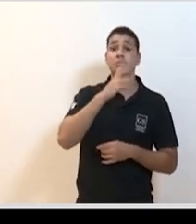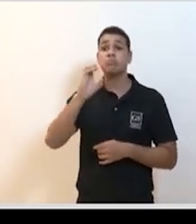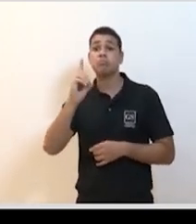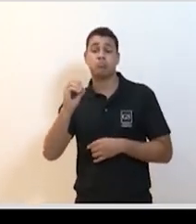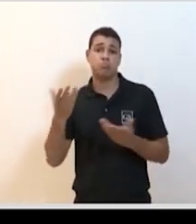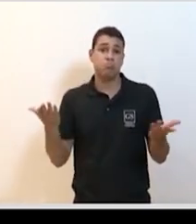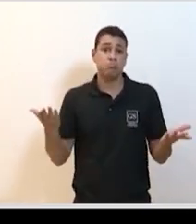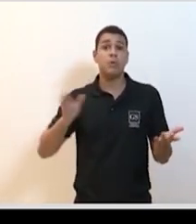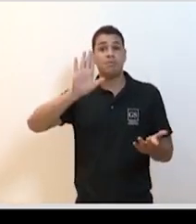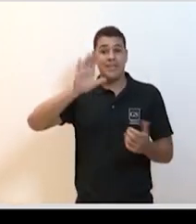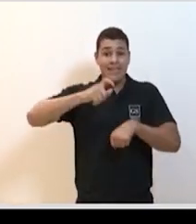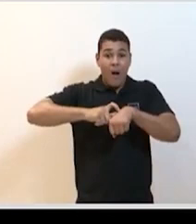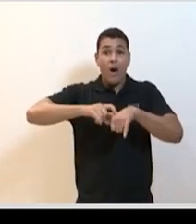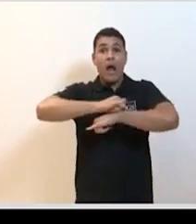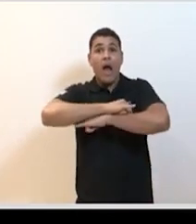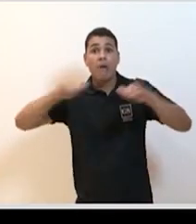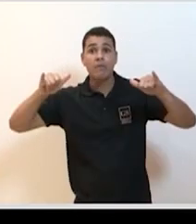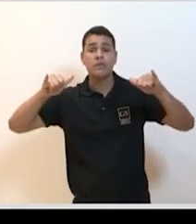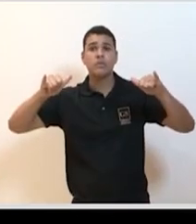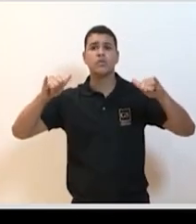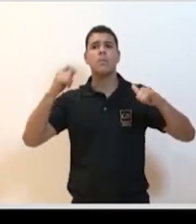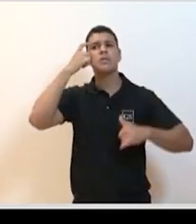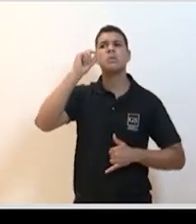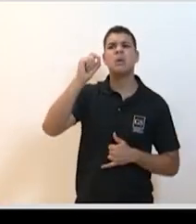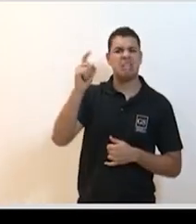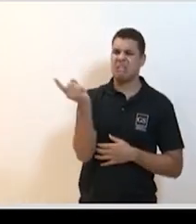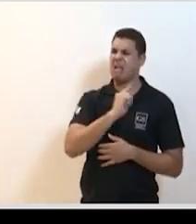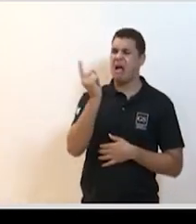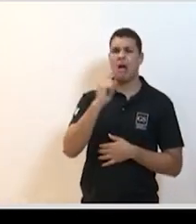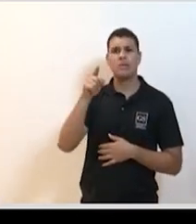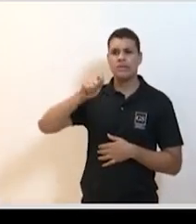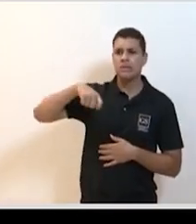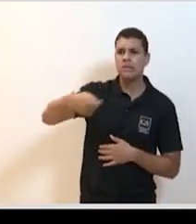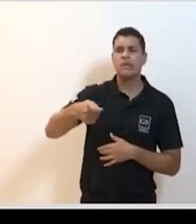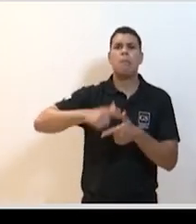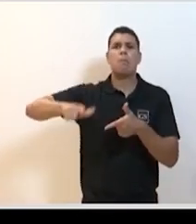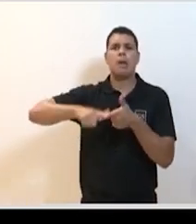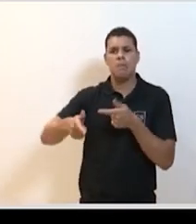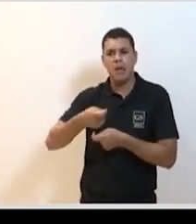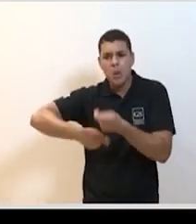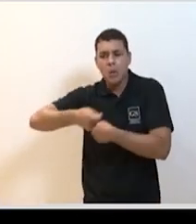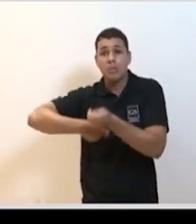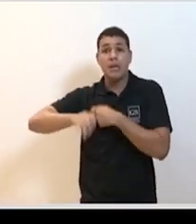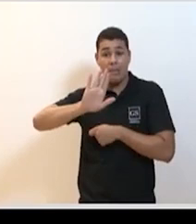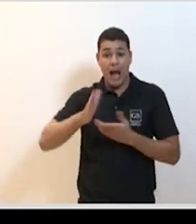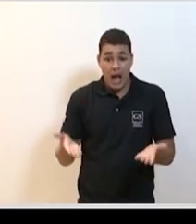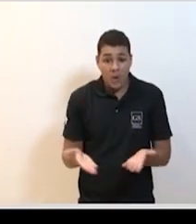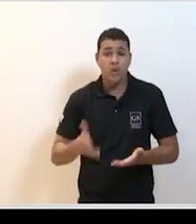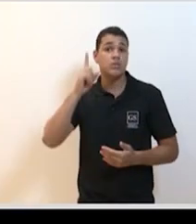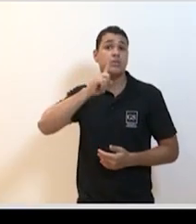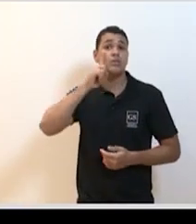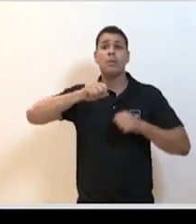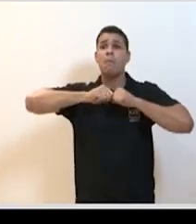medidas foram tomadas, já se achou que essas medidas eram agressivas. E mesmo assim, hoje os Estados Unidos é o líder nos casos. E, obviamente,